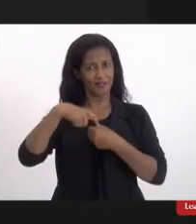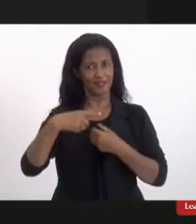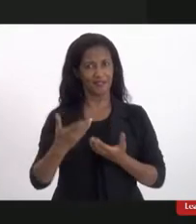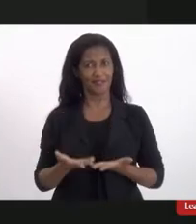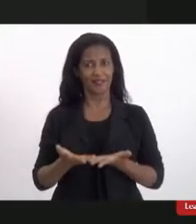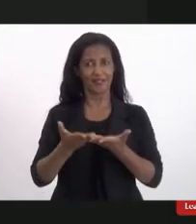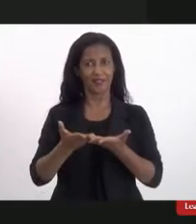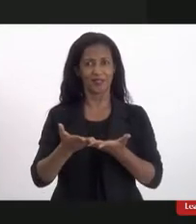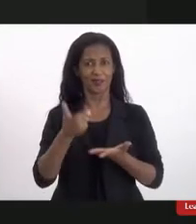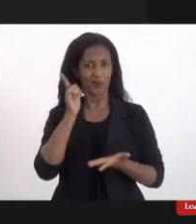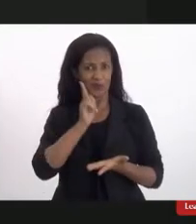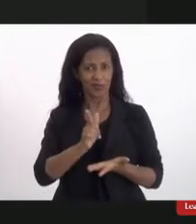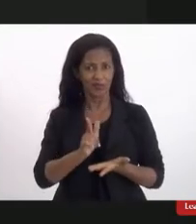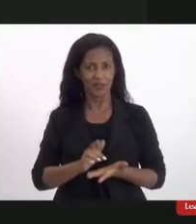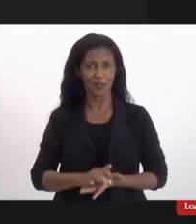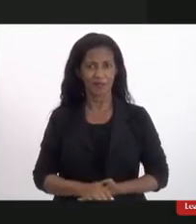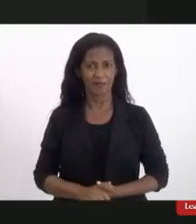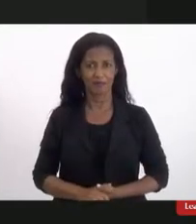conseguiu